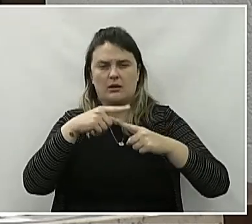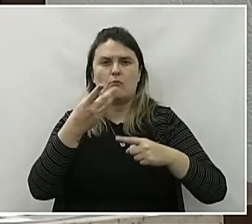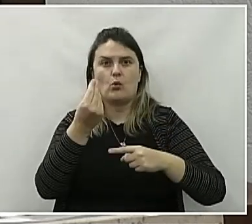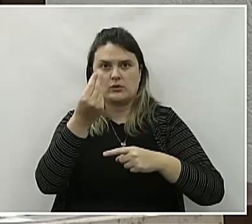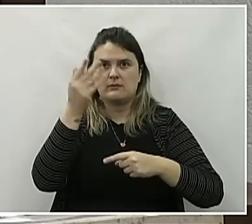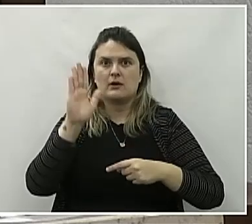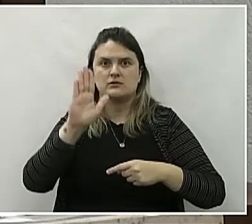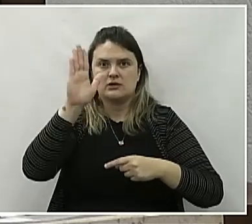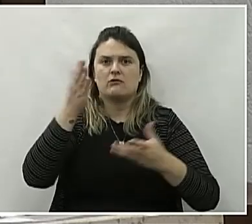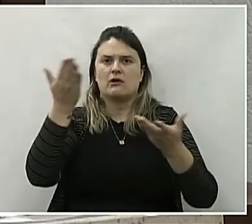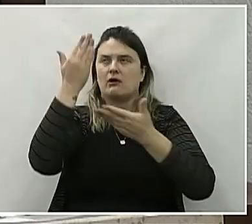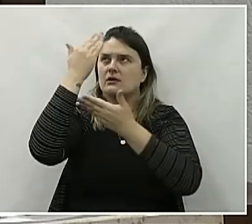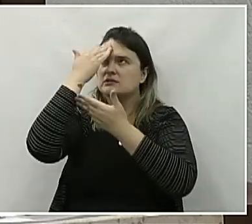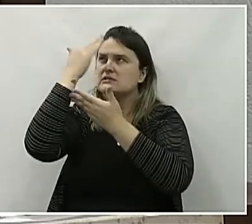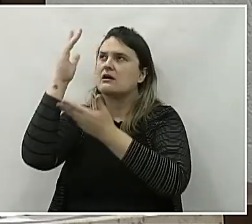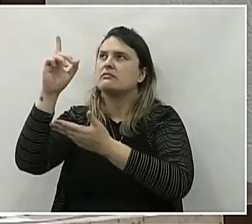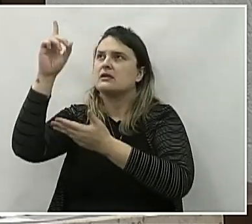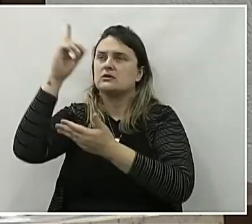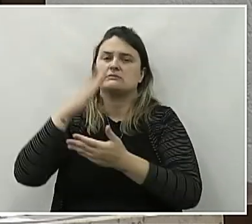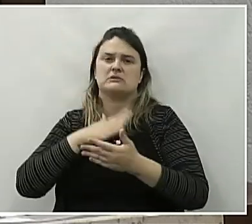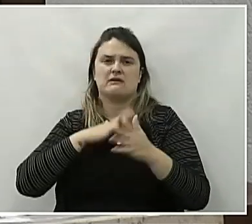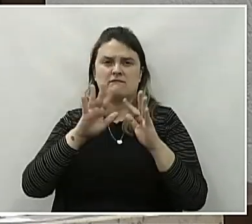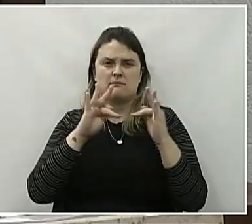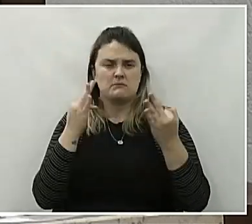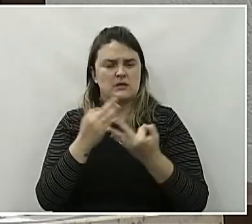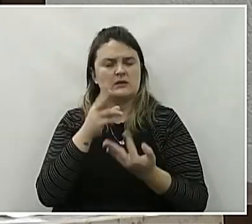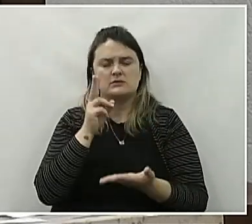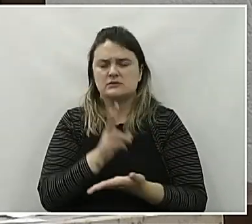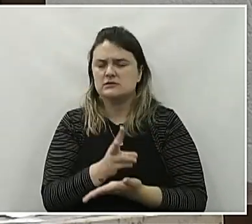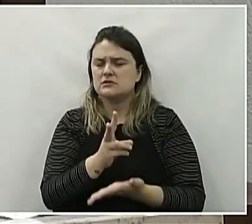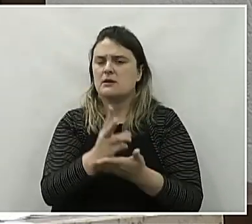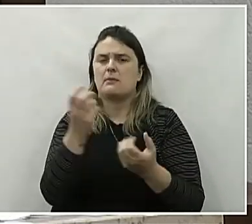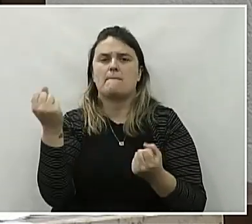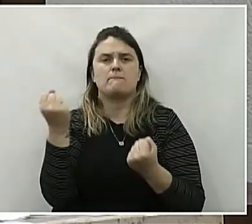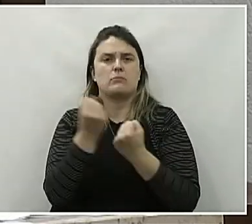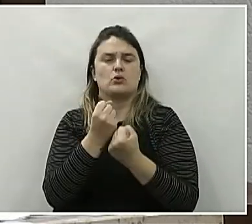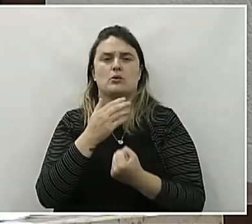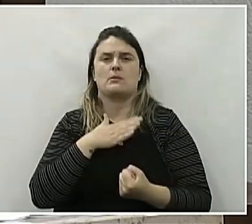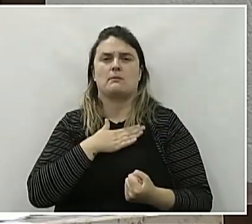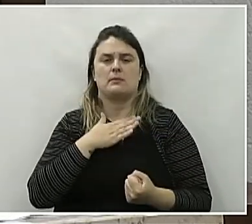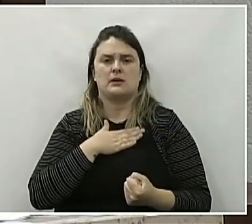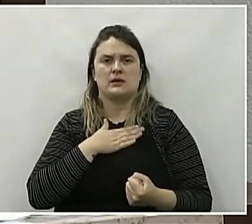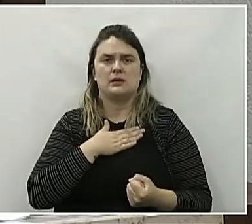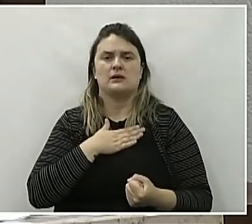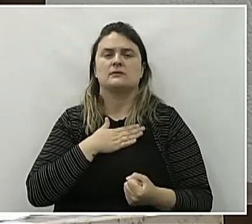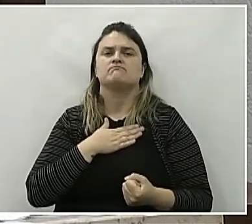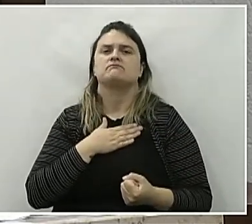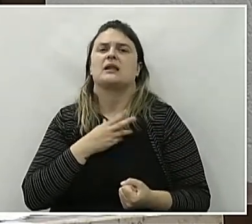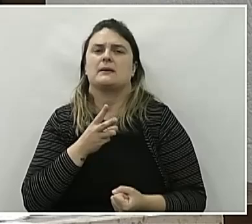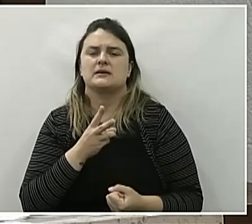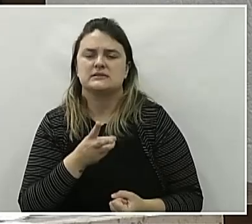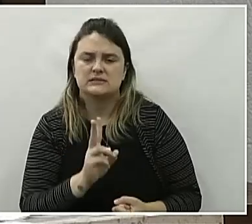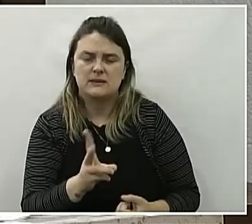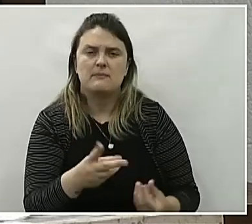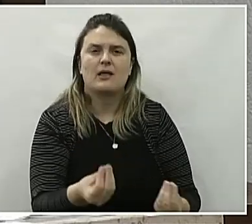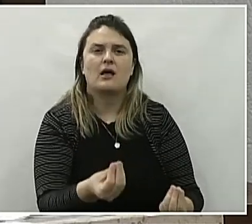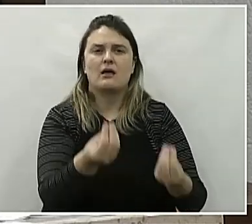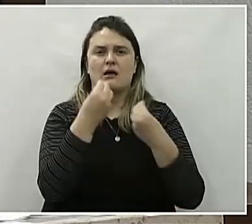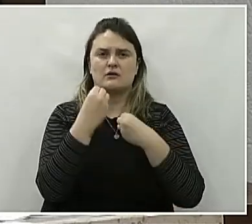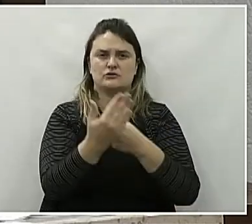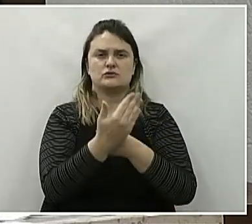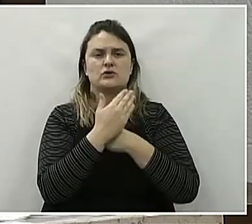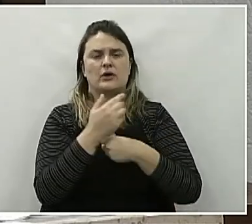Agradecer a Deus, aos meus familiares, por sempre estarem dando condições para que a gente não